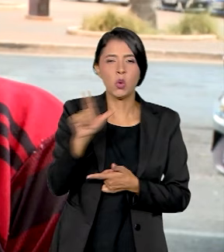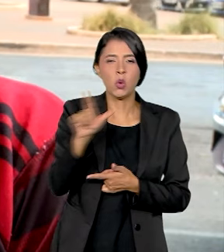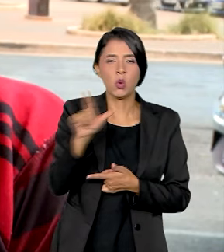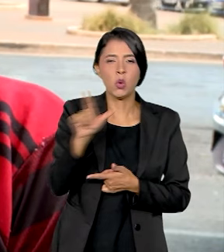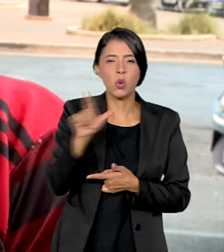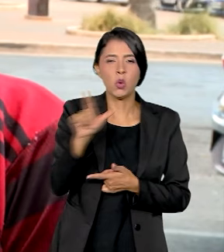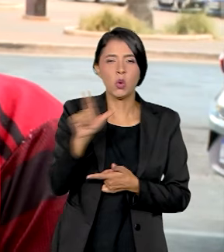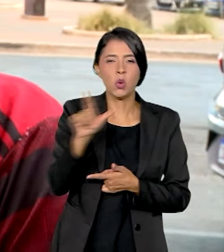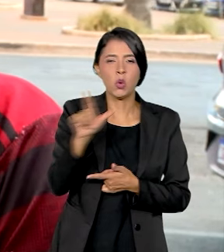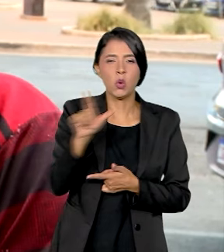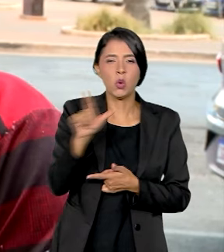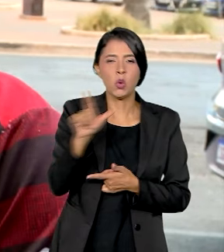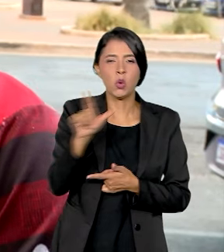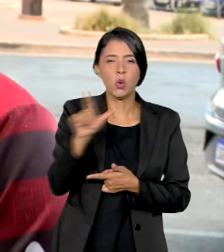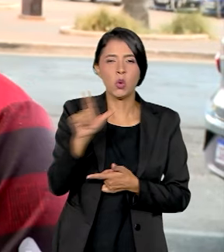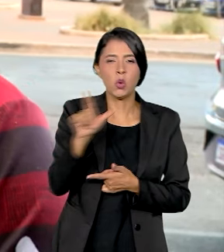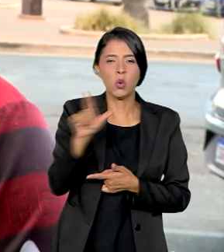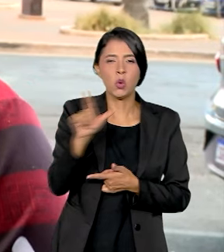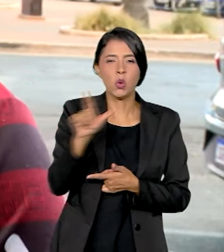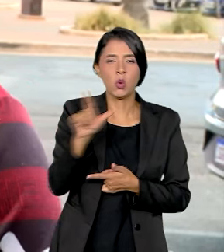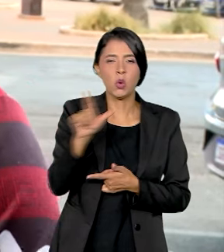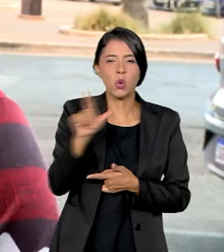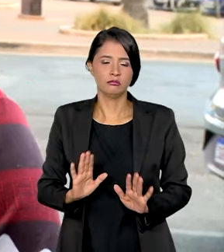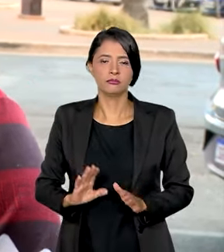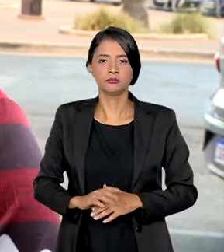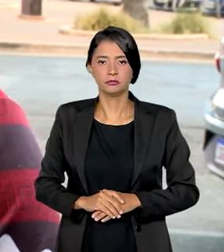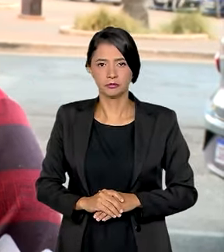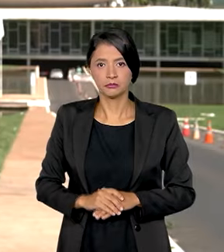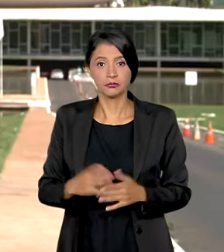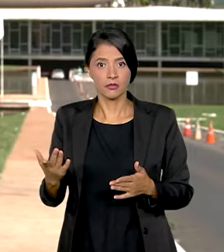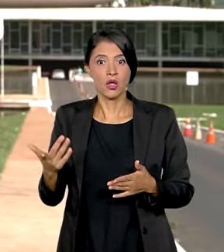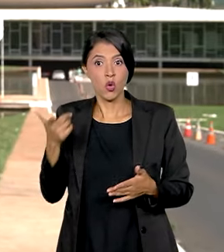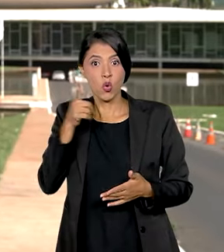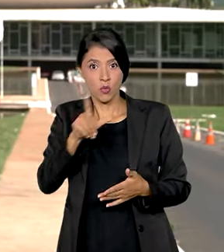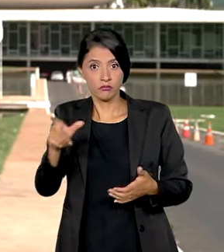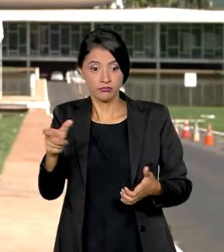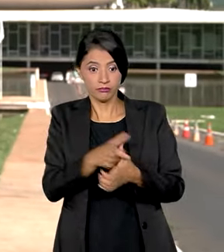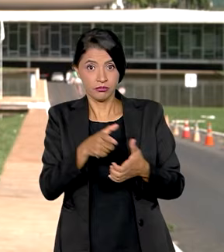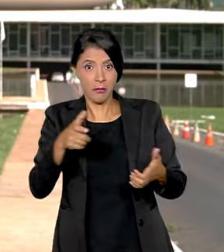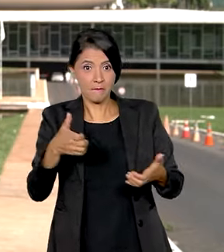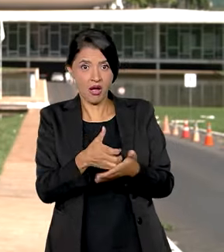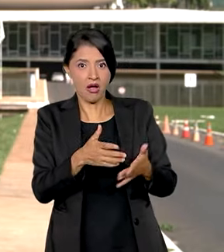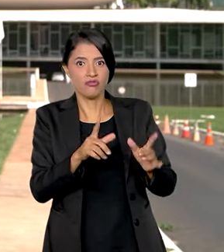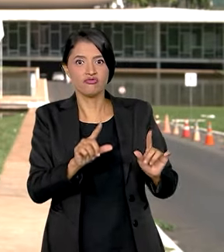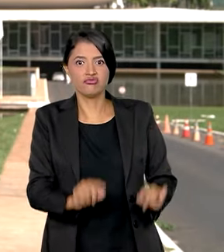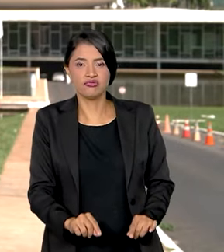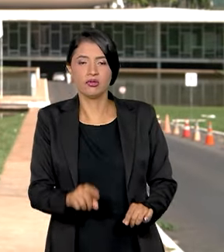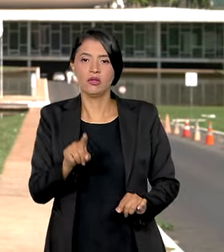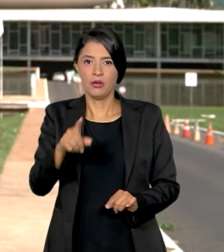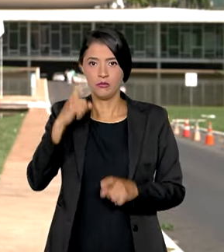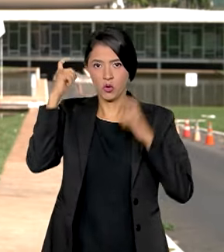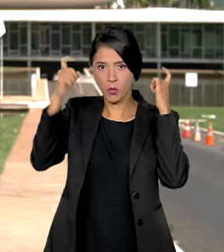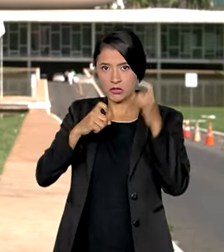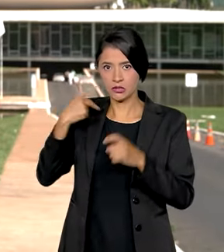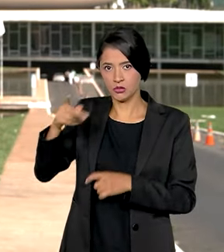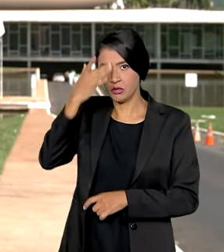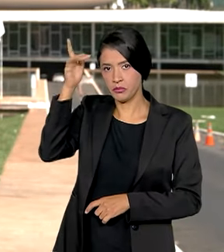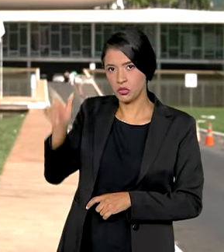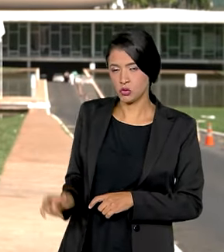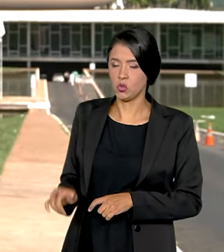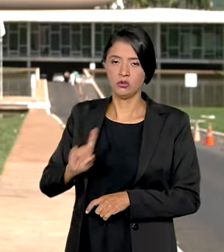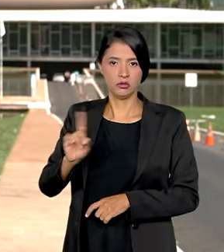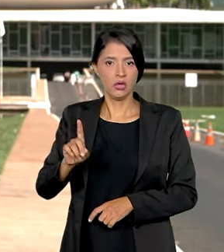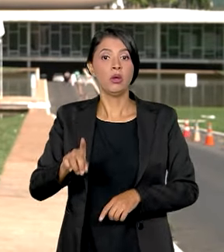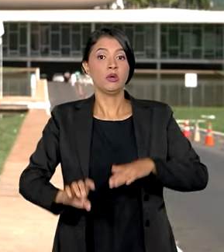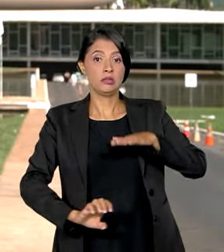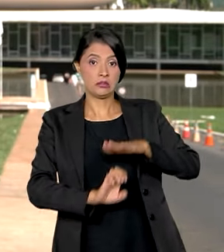eram pequenas, quantidade de valor eu paguei à vista. Cerar as dívidas não é uma preocupação só do consumidor. O